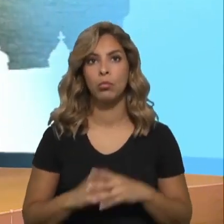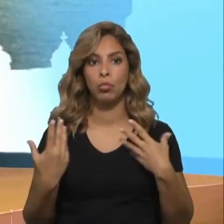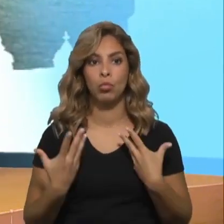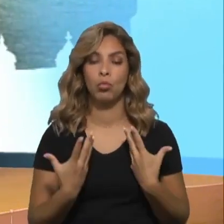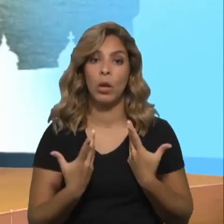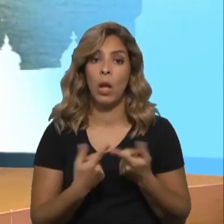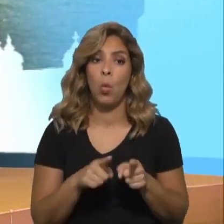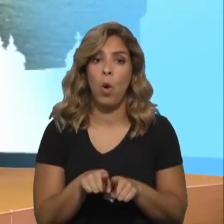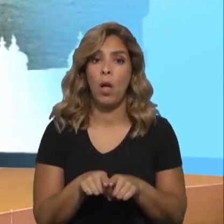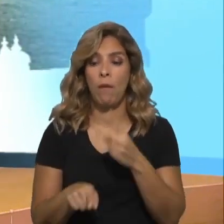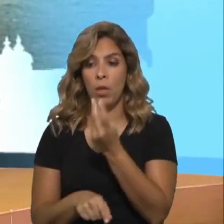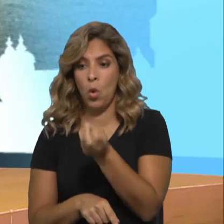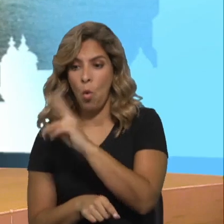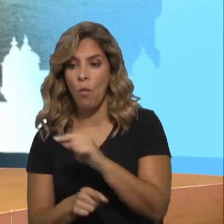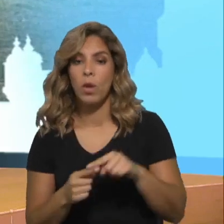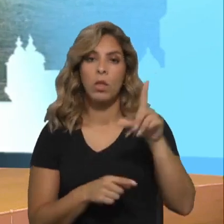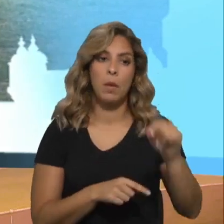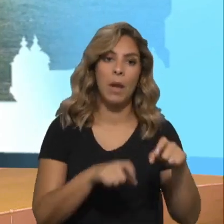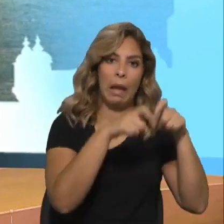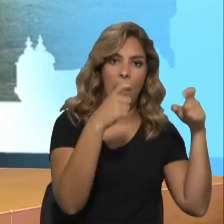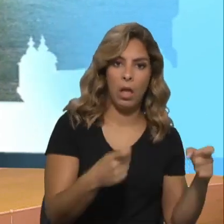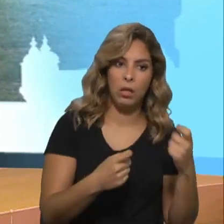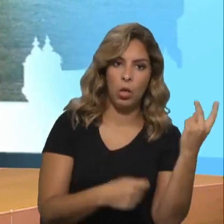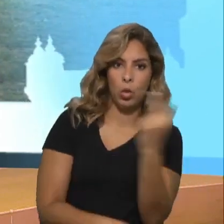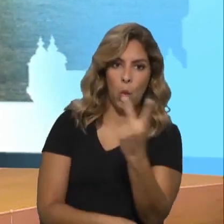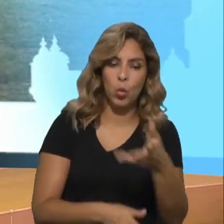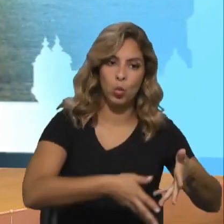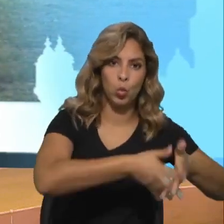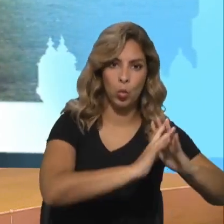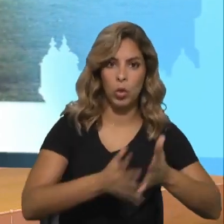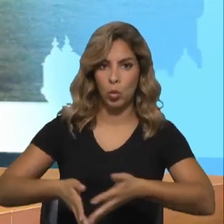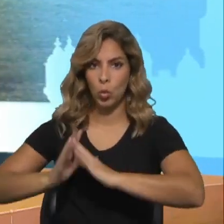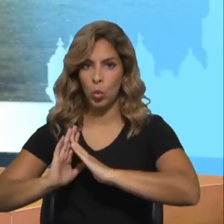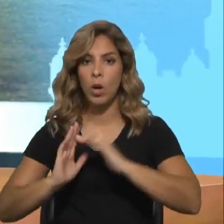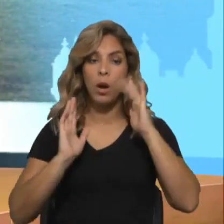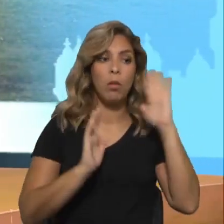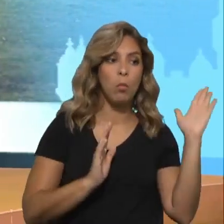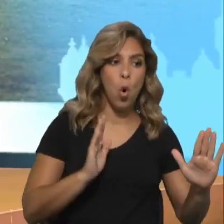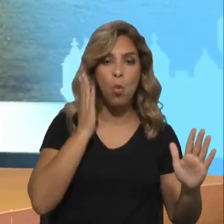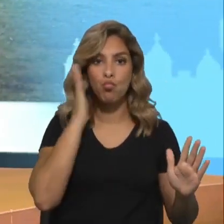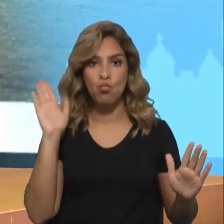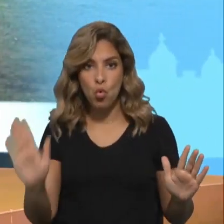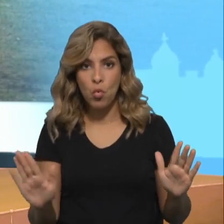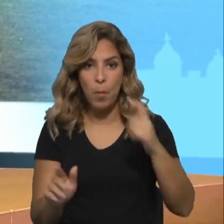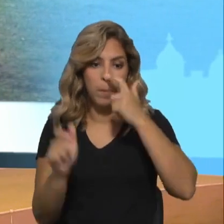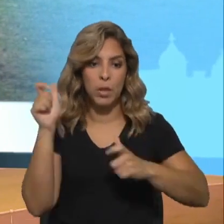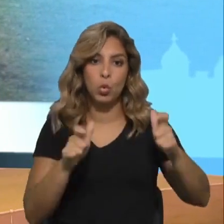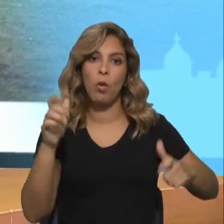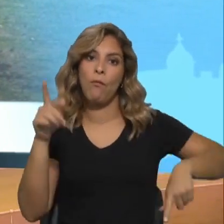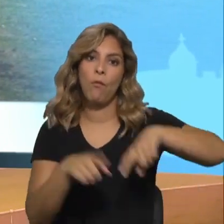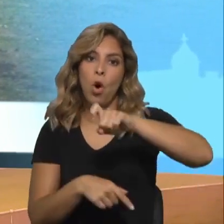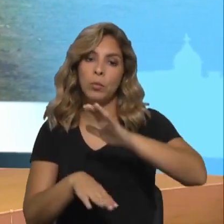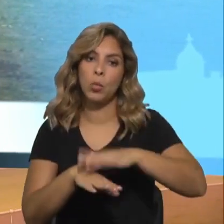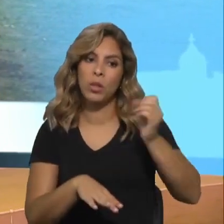respostas, Vendas Novas e Vila Nova de Gaia, como estruturas de acolhimento para o acolhimento de pessoas refugiadas